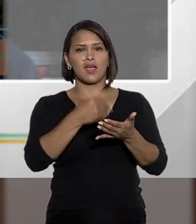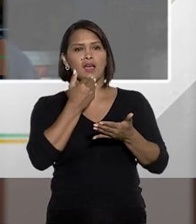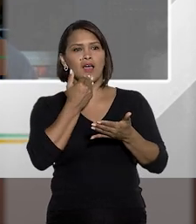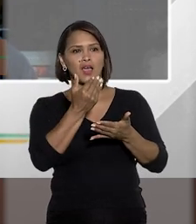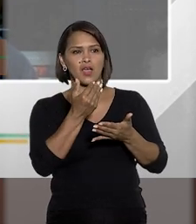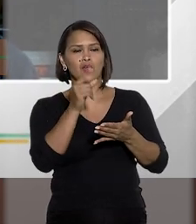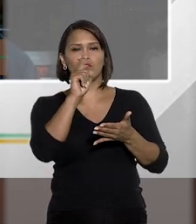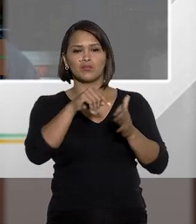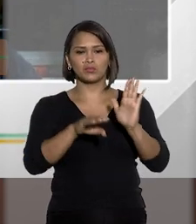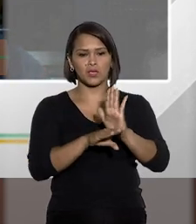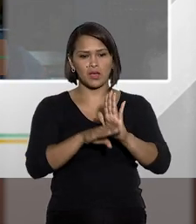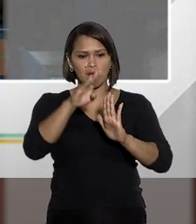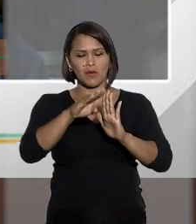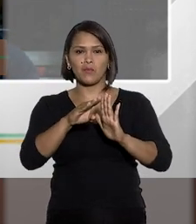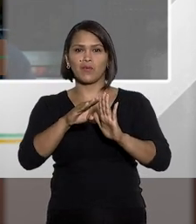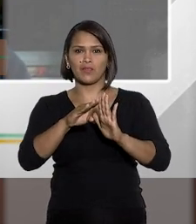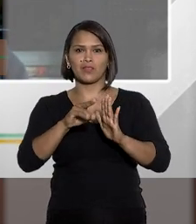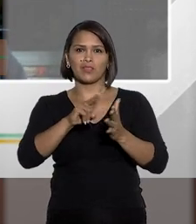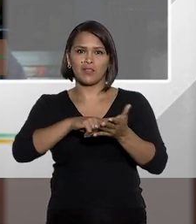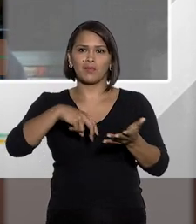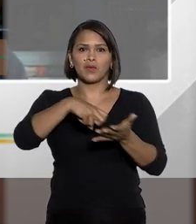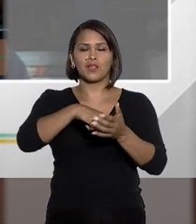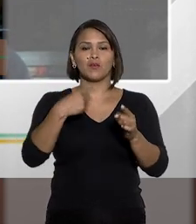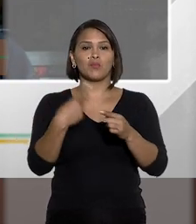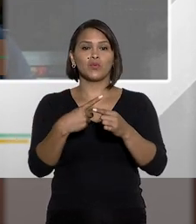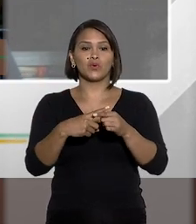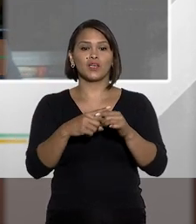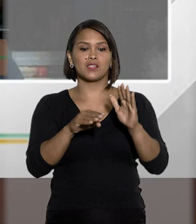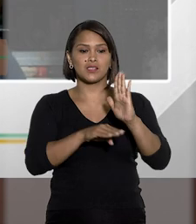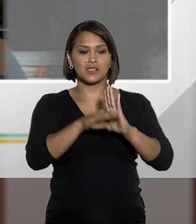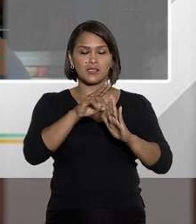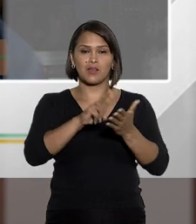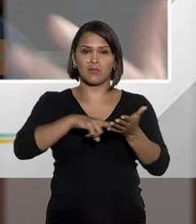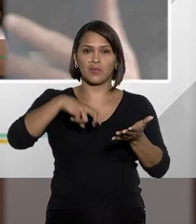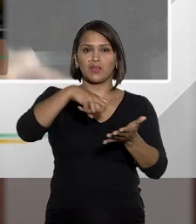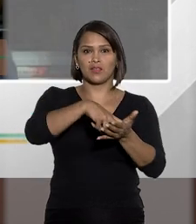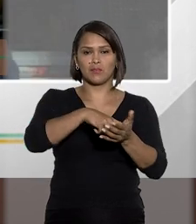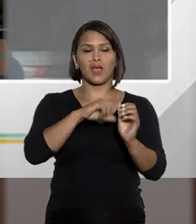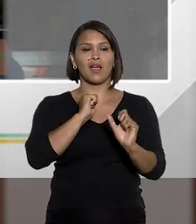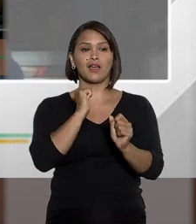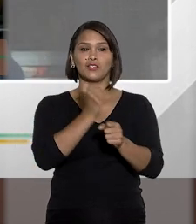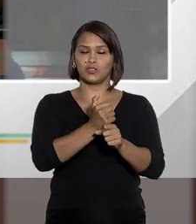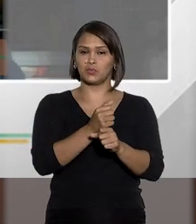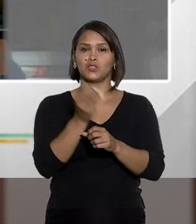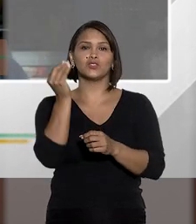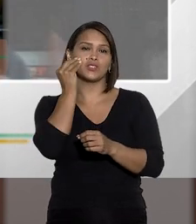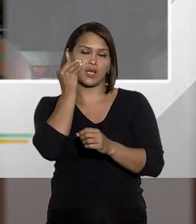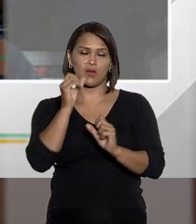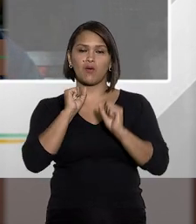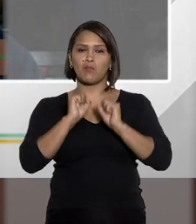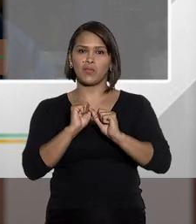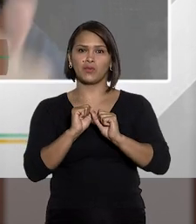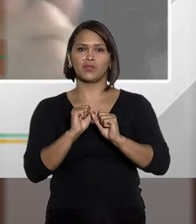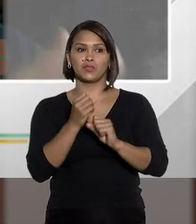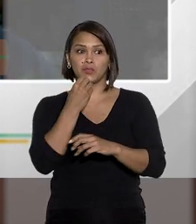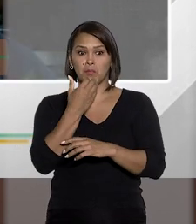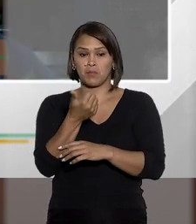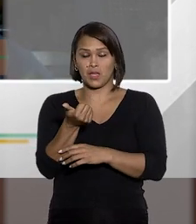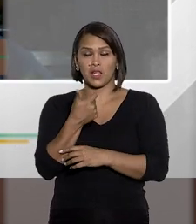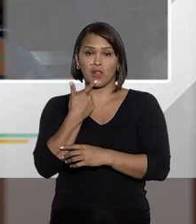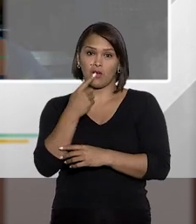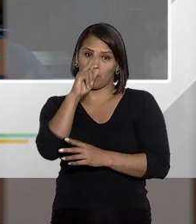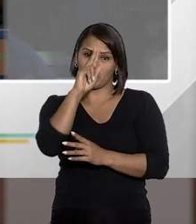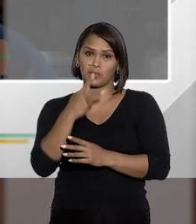recorrer para aumentar a pena. Porque aumentando a pena, vou tentar a substituição por uma restritiva mais